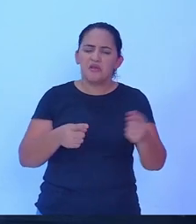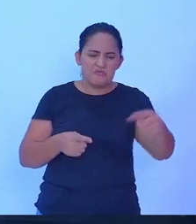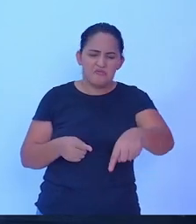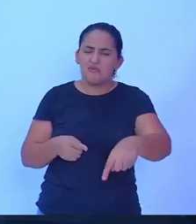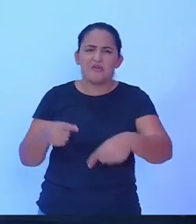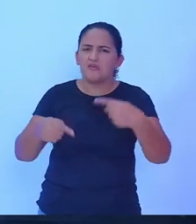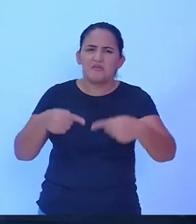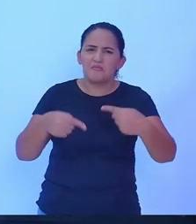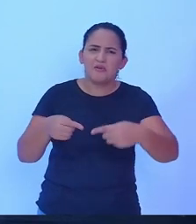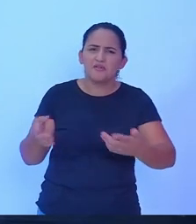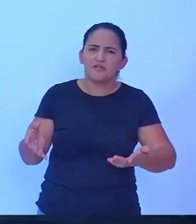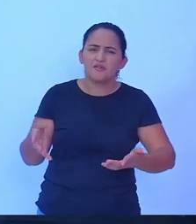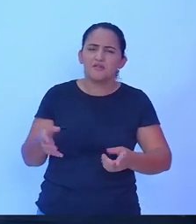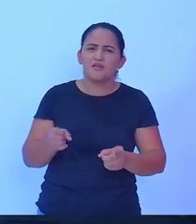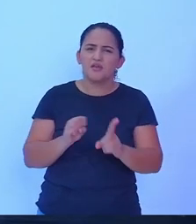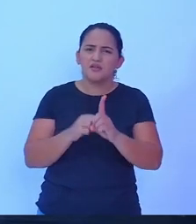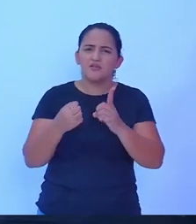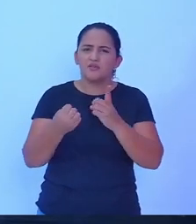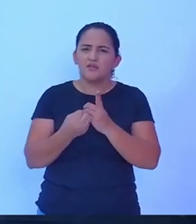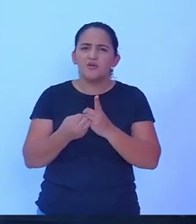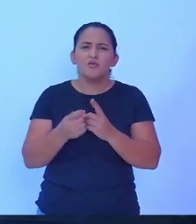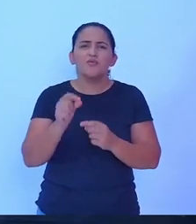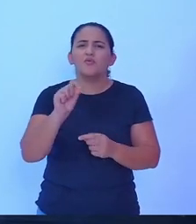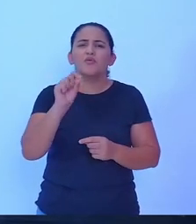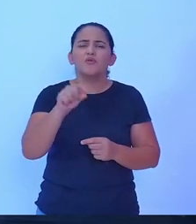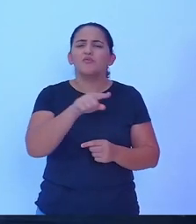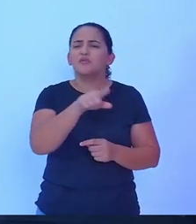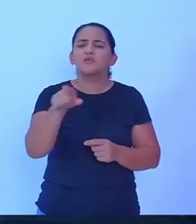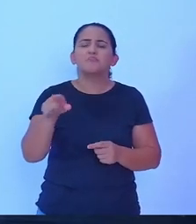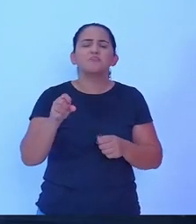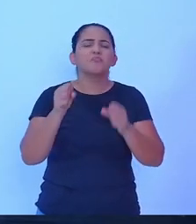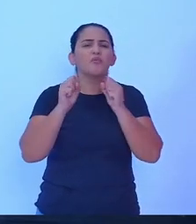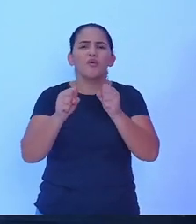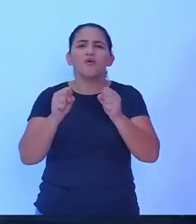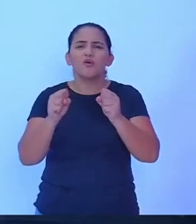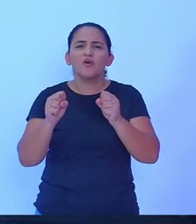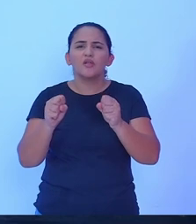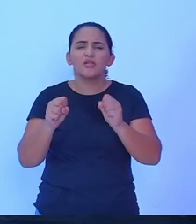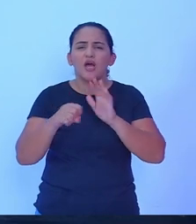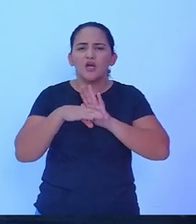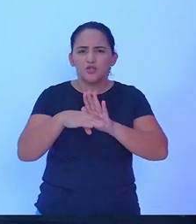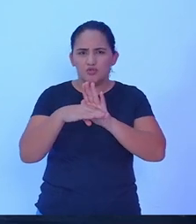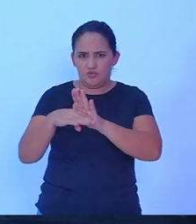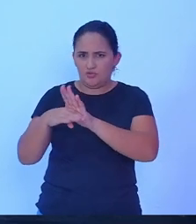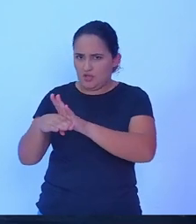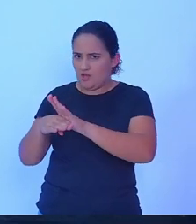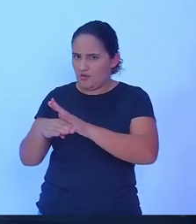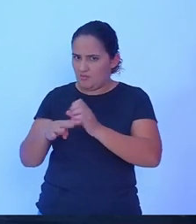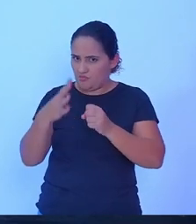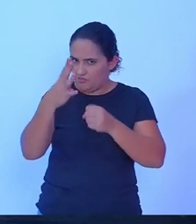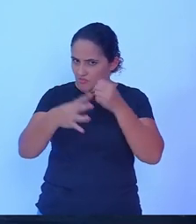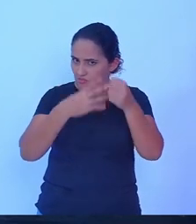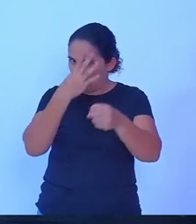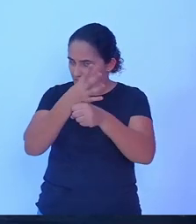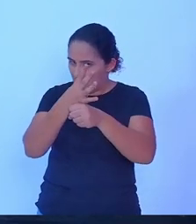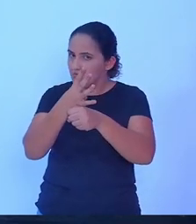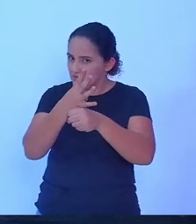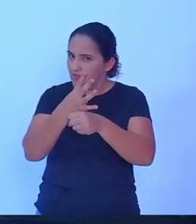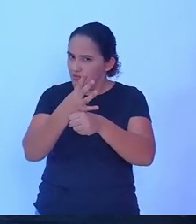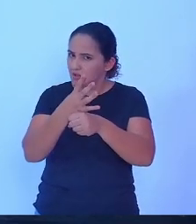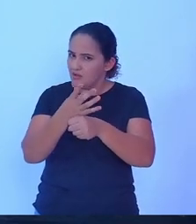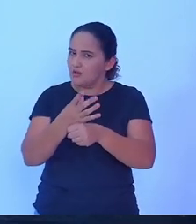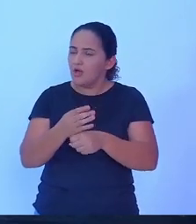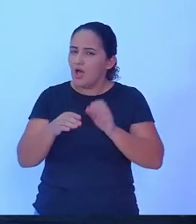o que que eles poderiam contribuir no caso se fosse prefeito nos próximos quatro anos. E com isso, Sr. Lucindo, dizer para o senhor